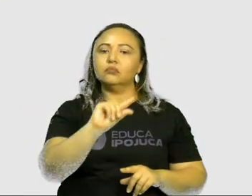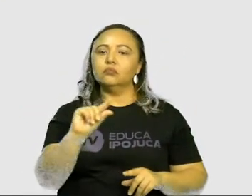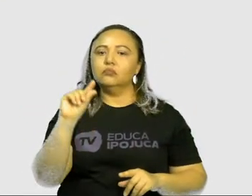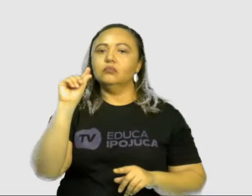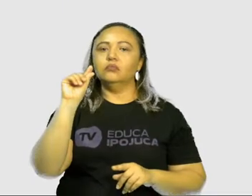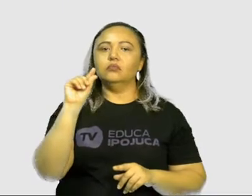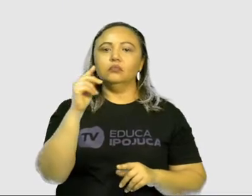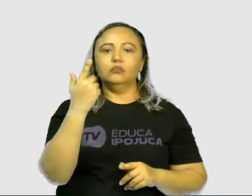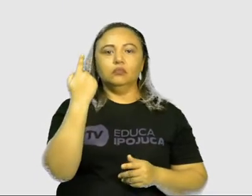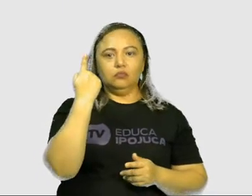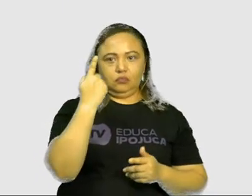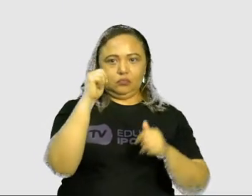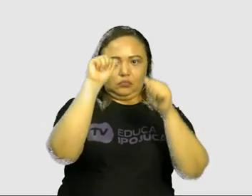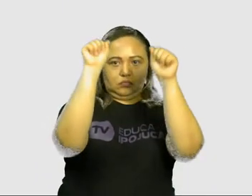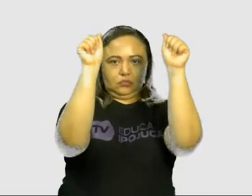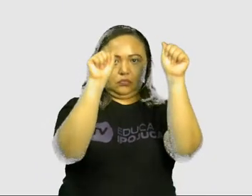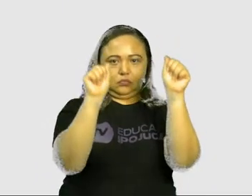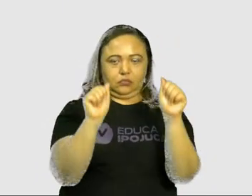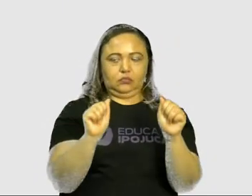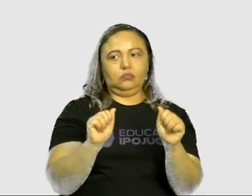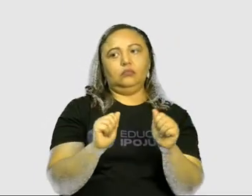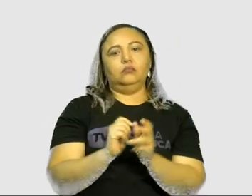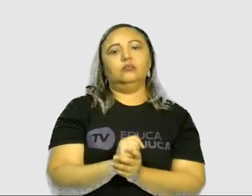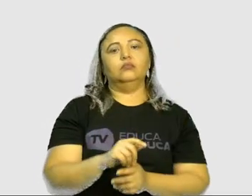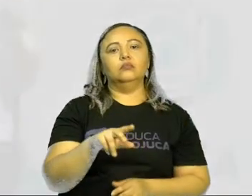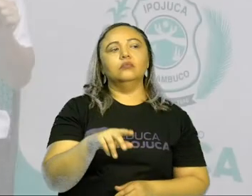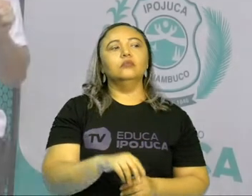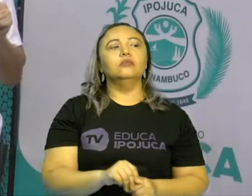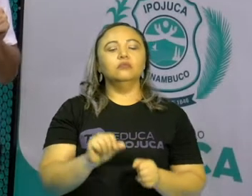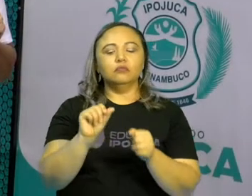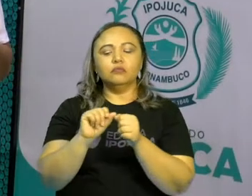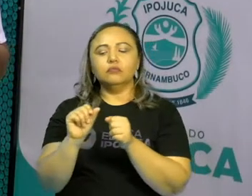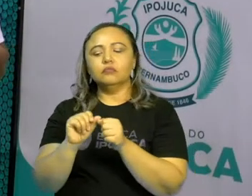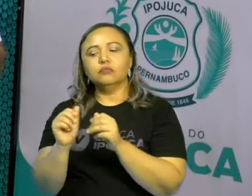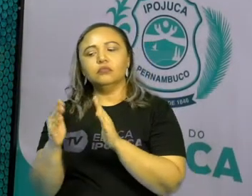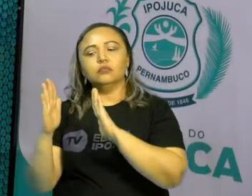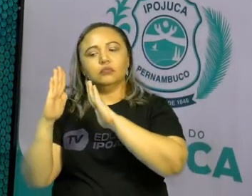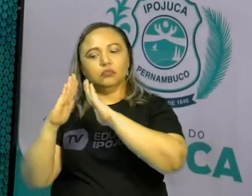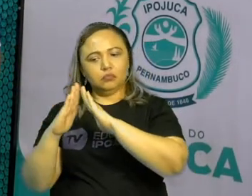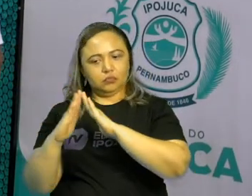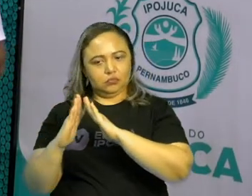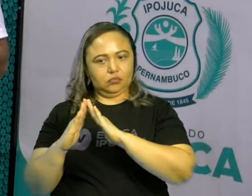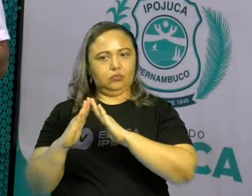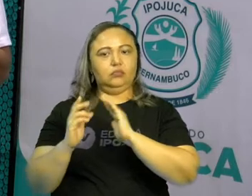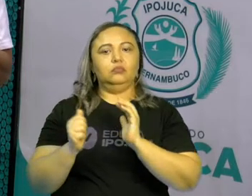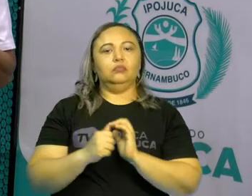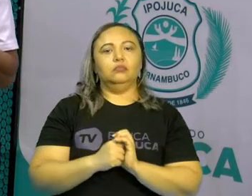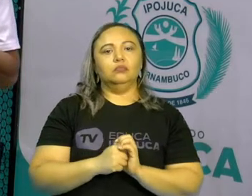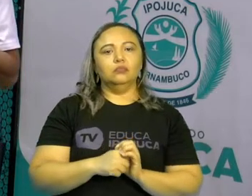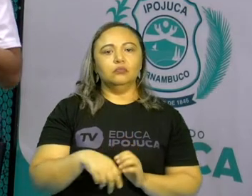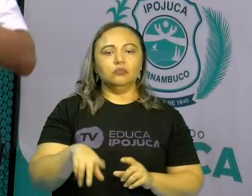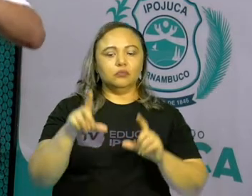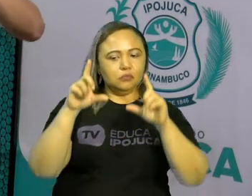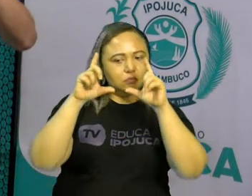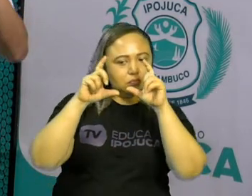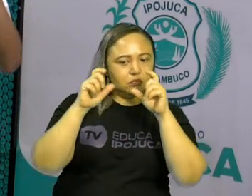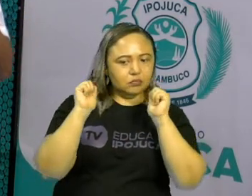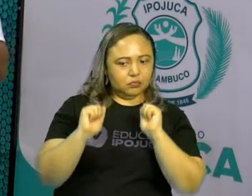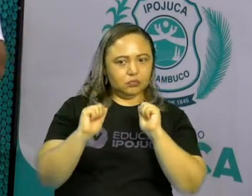uma arte dessa que nós vimos aí e vai fazer aí na sua casa. Como assim, professora? Você pode tirar uma